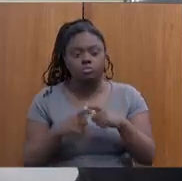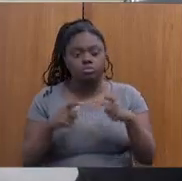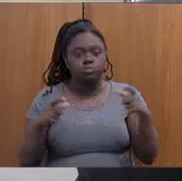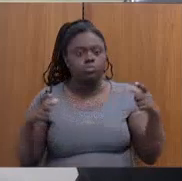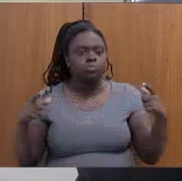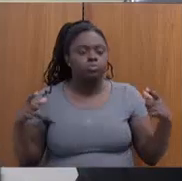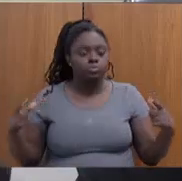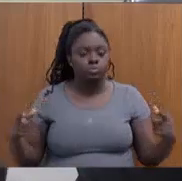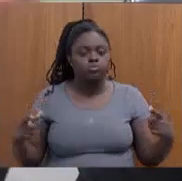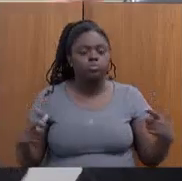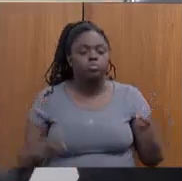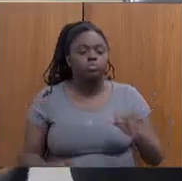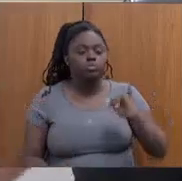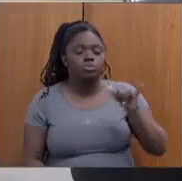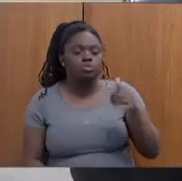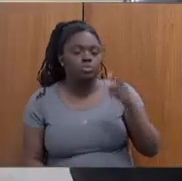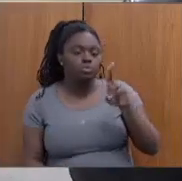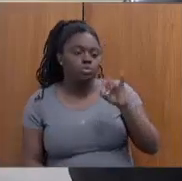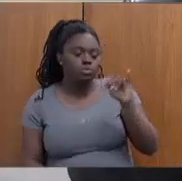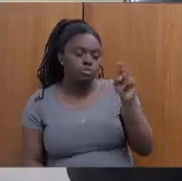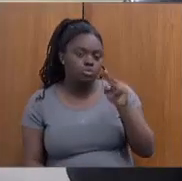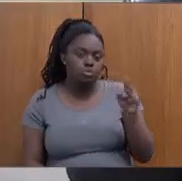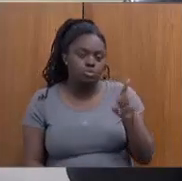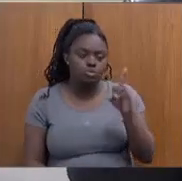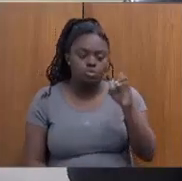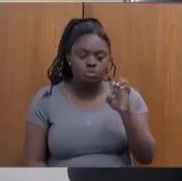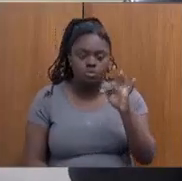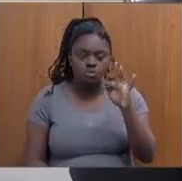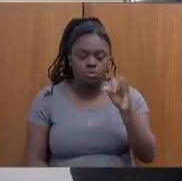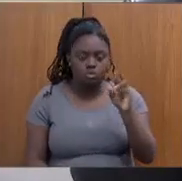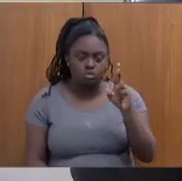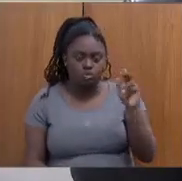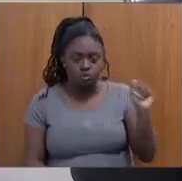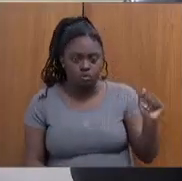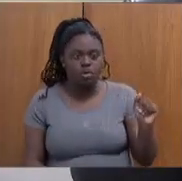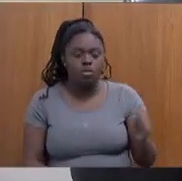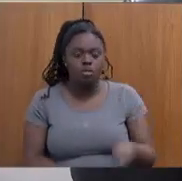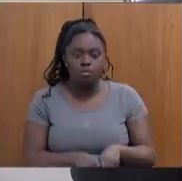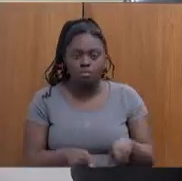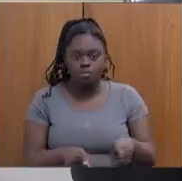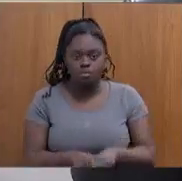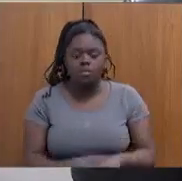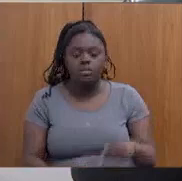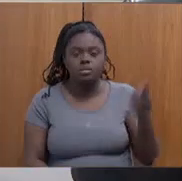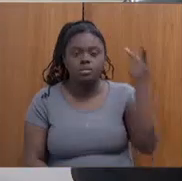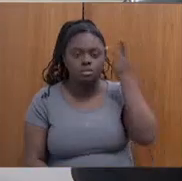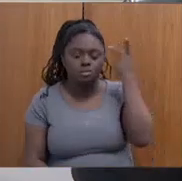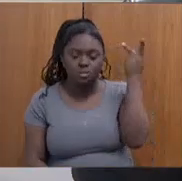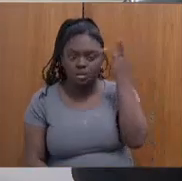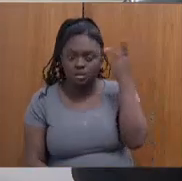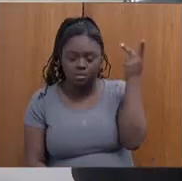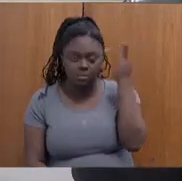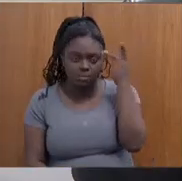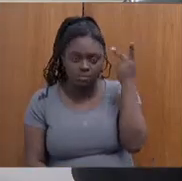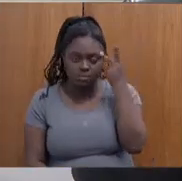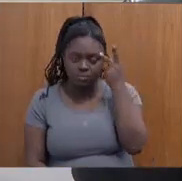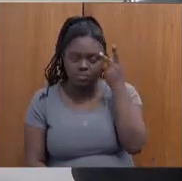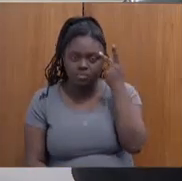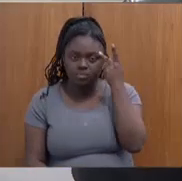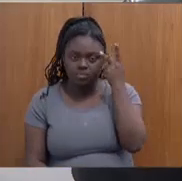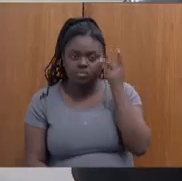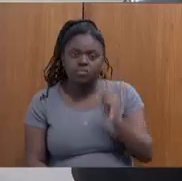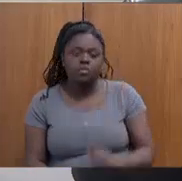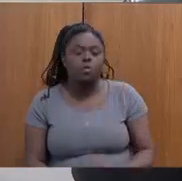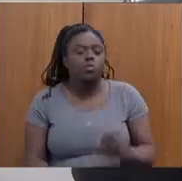Juiz de Fora é muito perceptível, não Figueiru? Você anda nas ruas, está um negócio impressionante. São Paulo, que eu vou muito a São Paulo, todas as